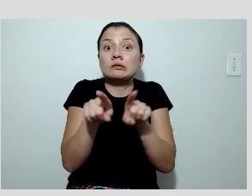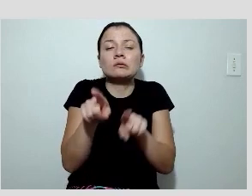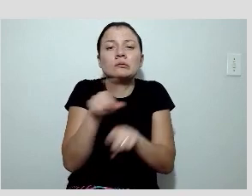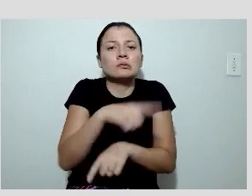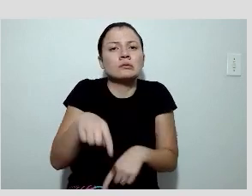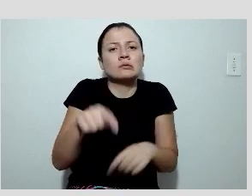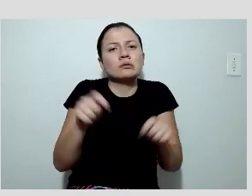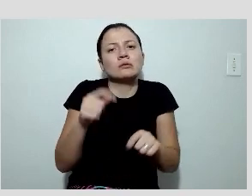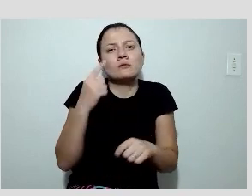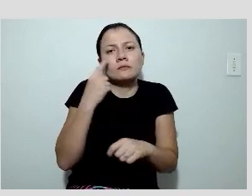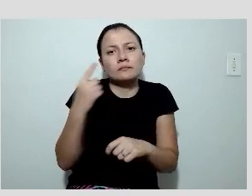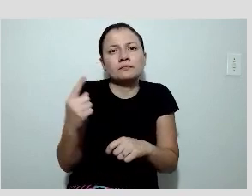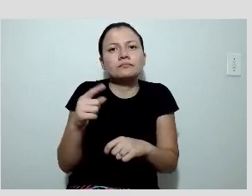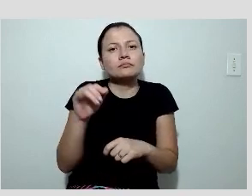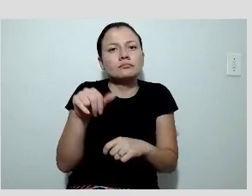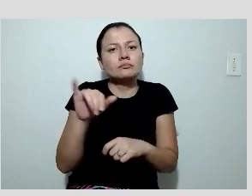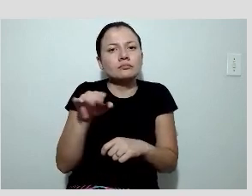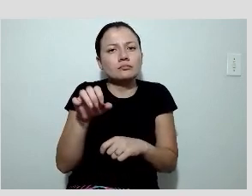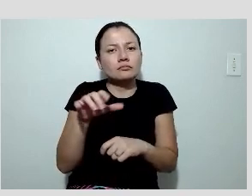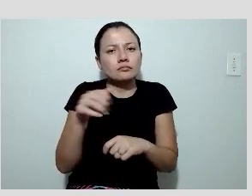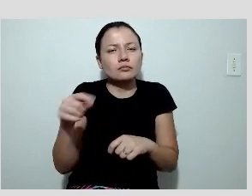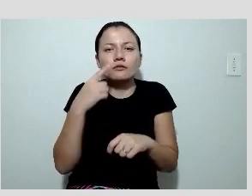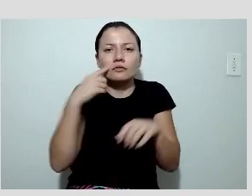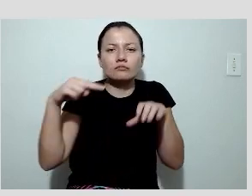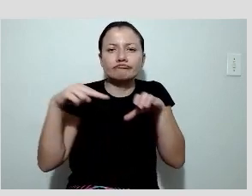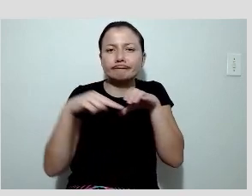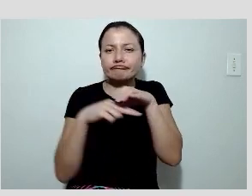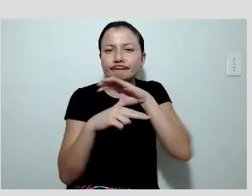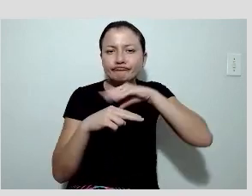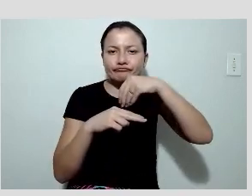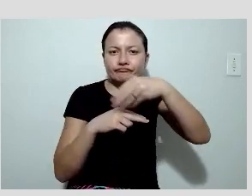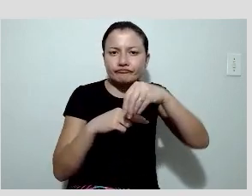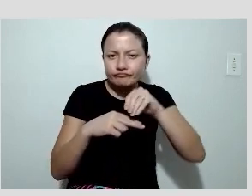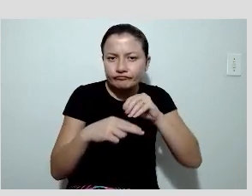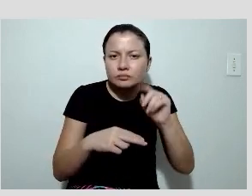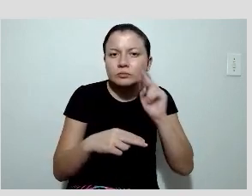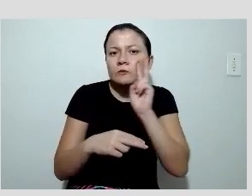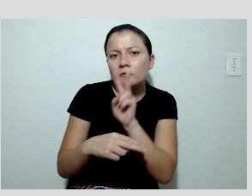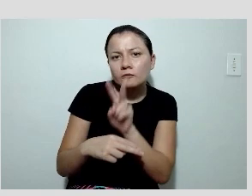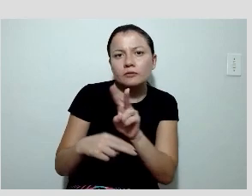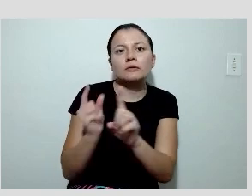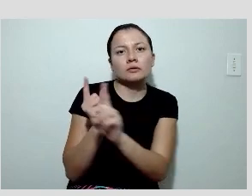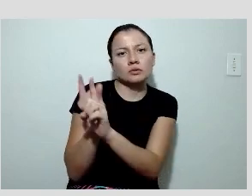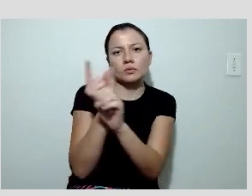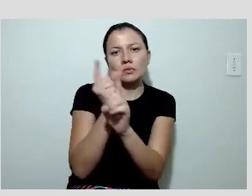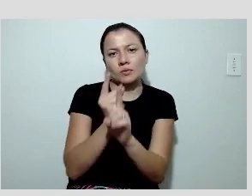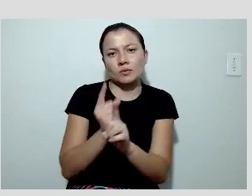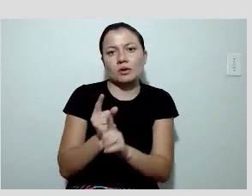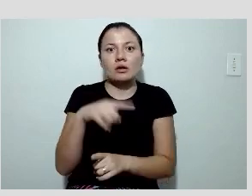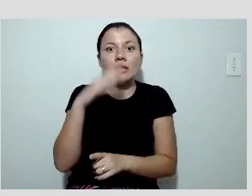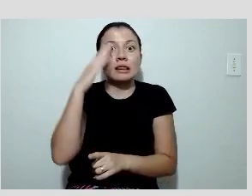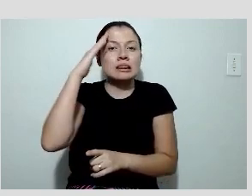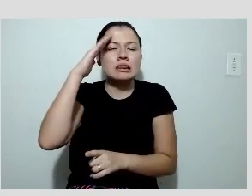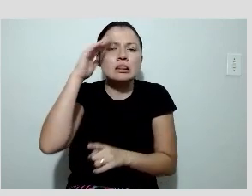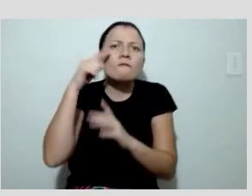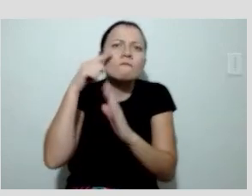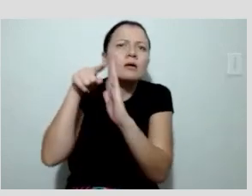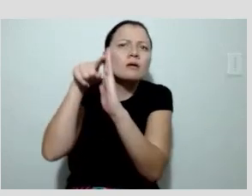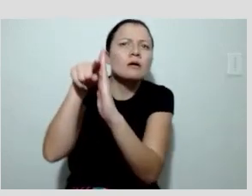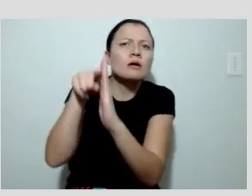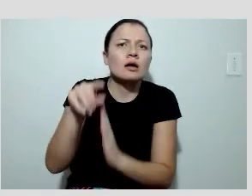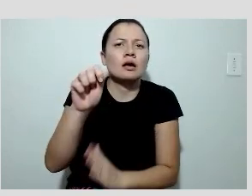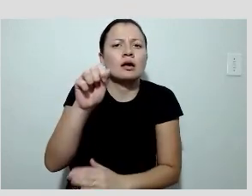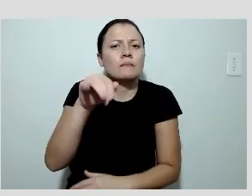com a fração de injeção obtida na ressonância magnética. E a gente vai conseguir entender um pouco mais da ameloidose.